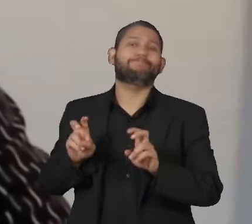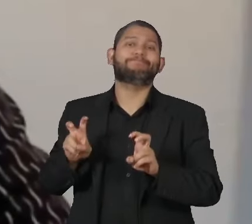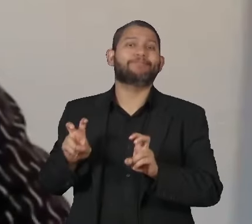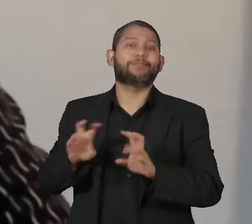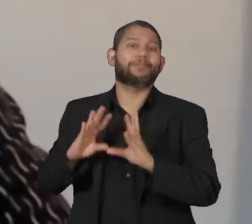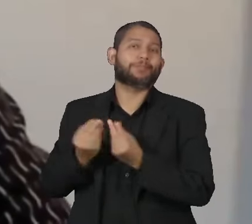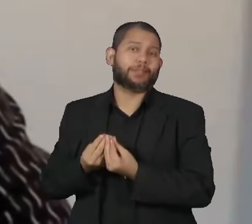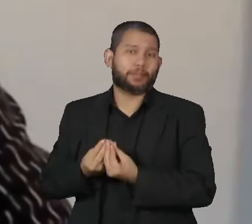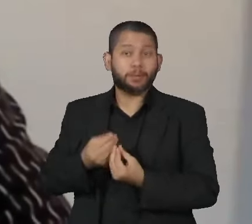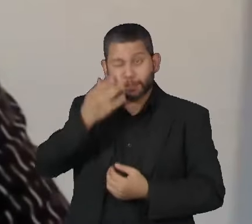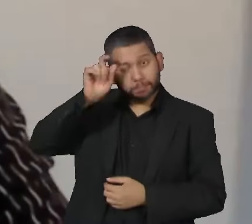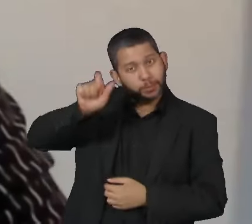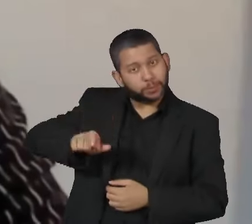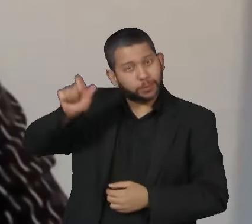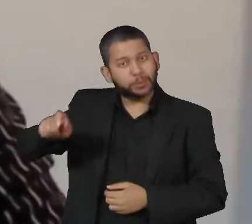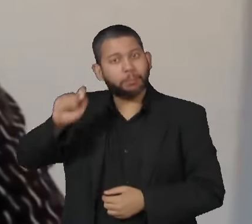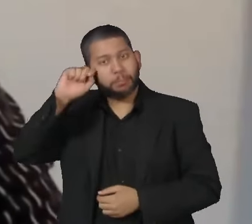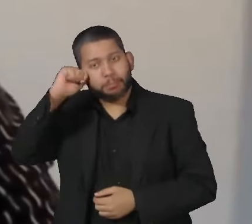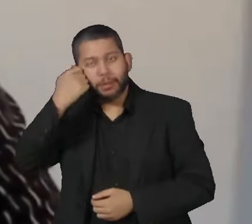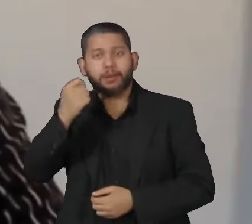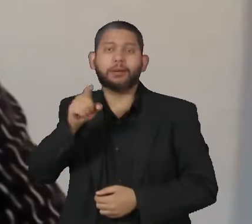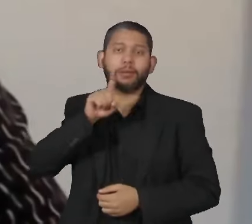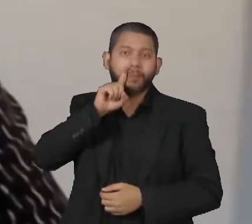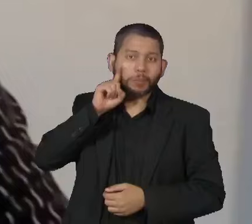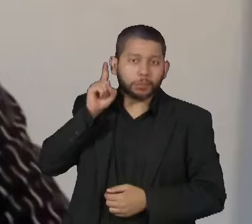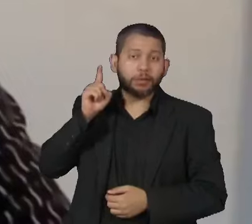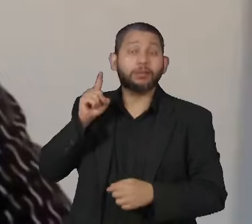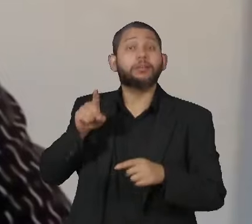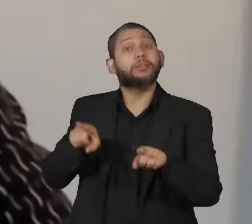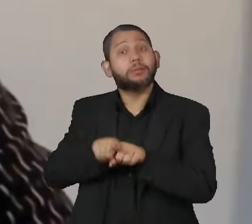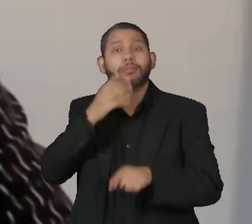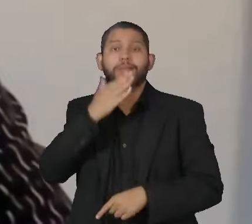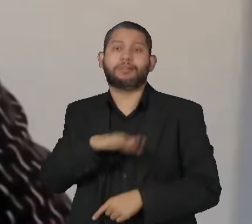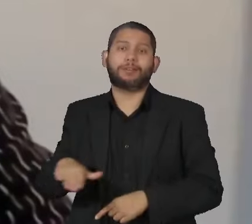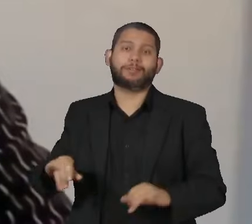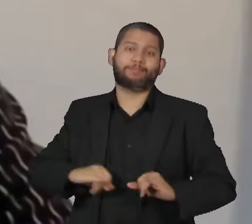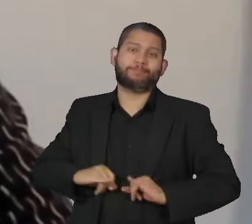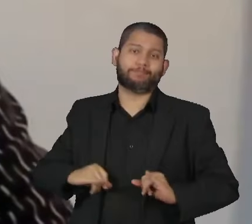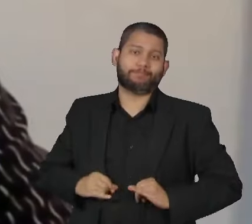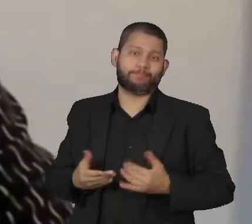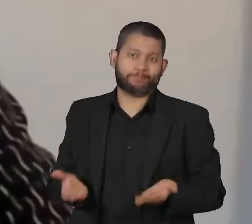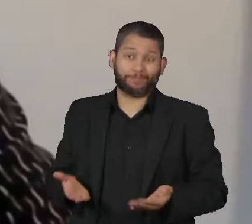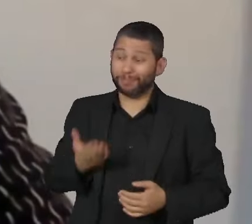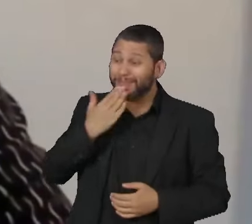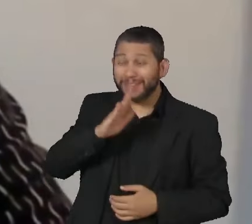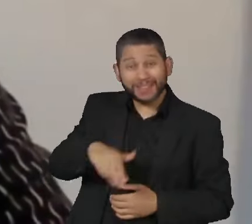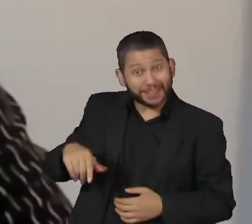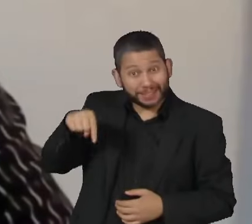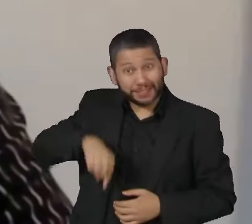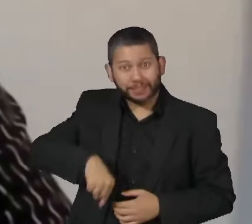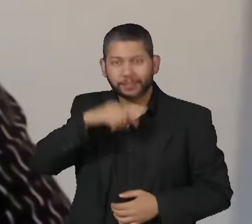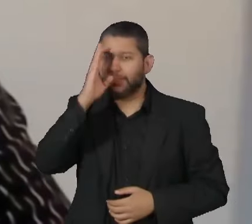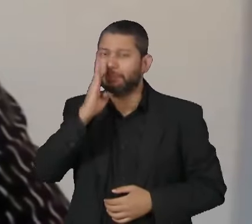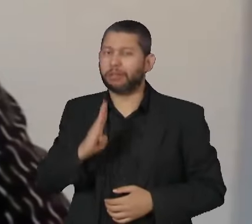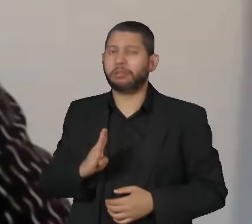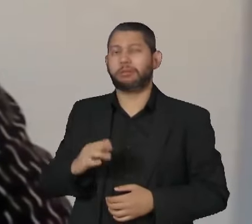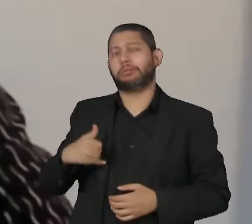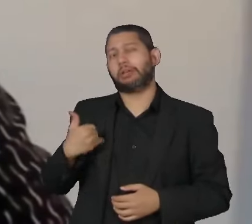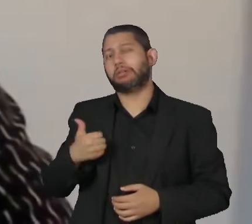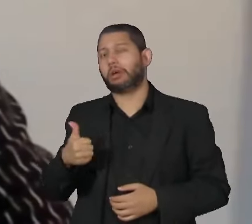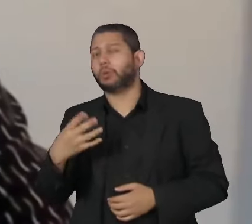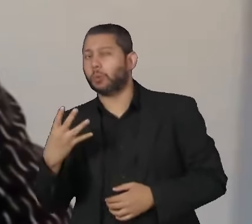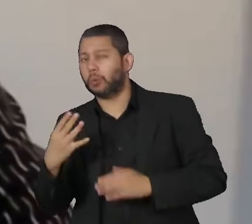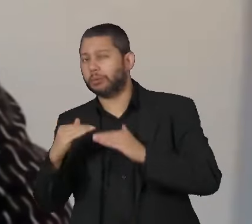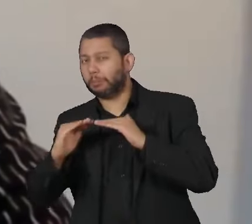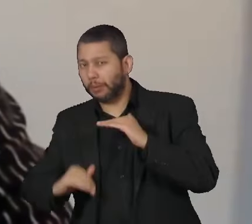pretas e pardas e, infelizmente, crianças. As crianças no Brasil, até 14